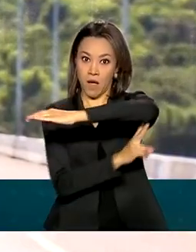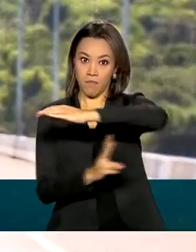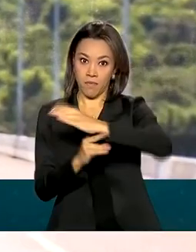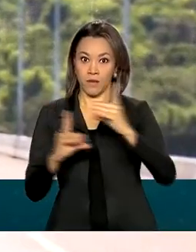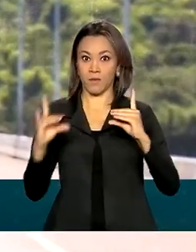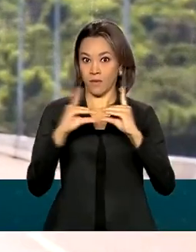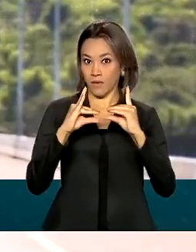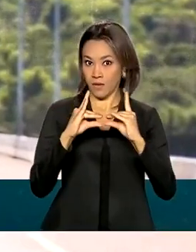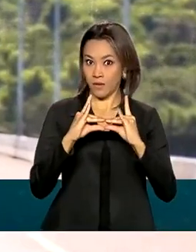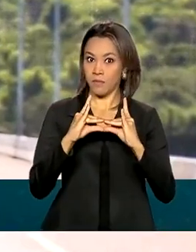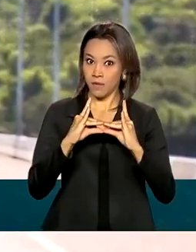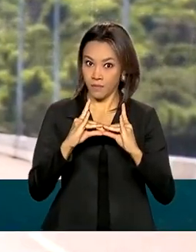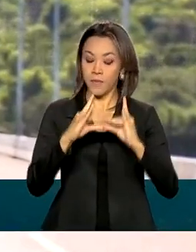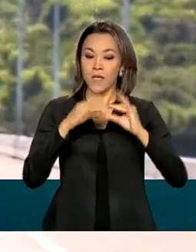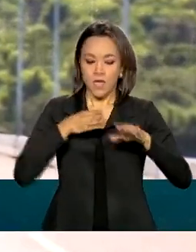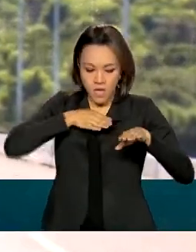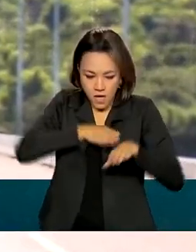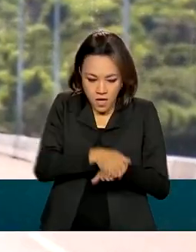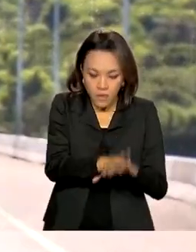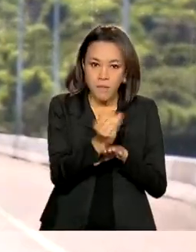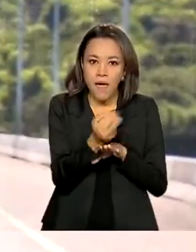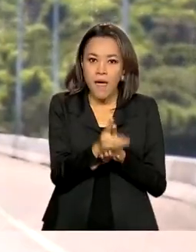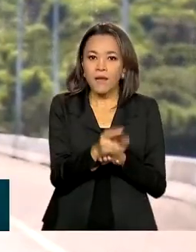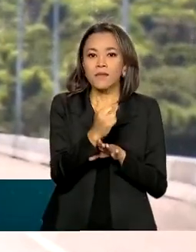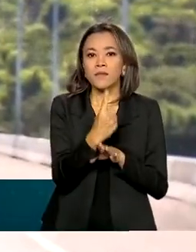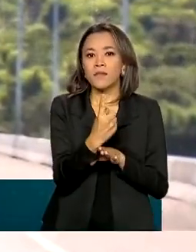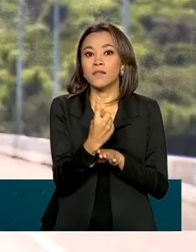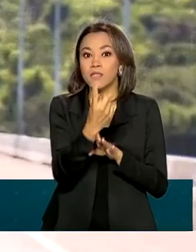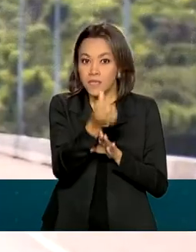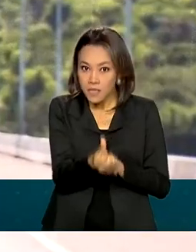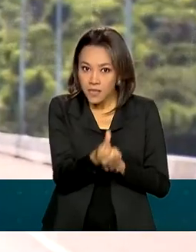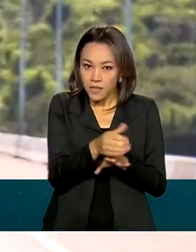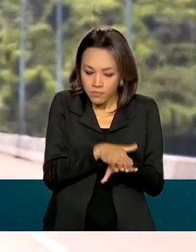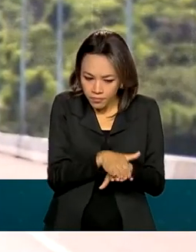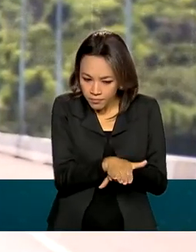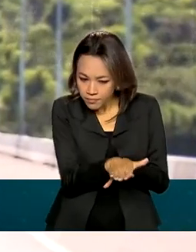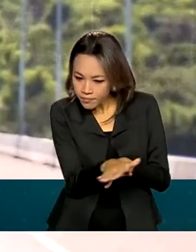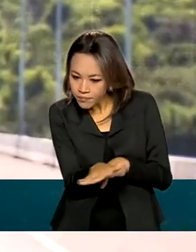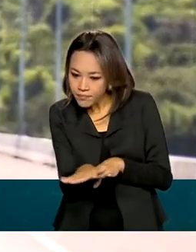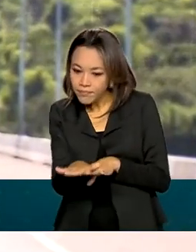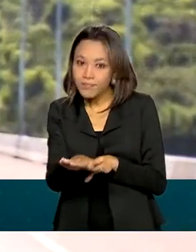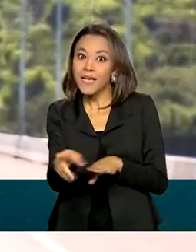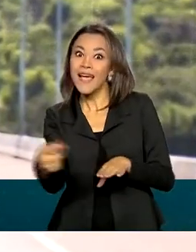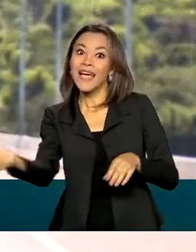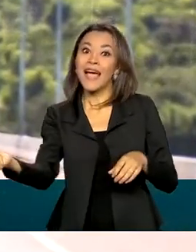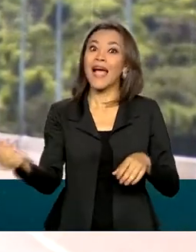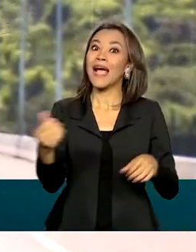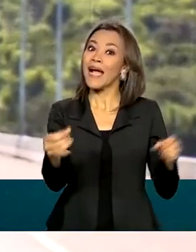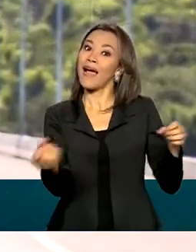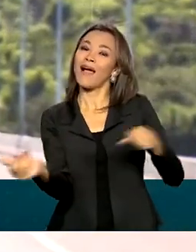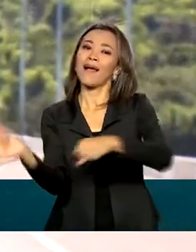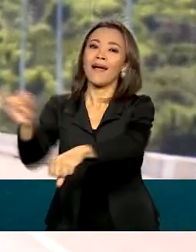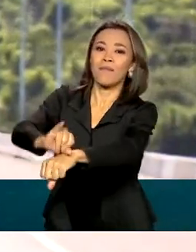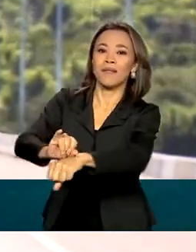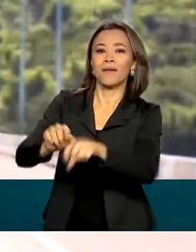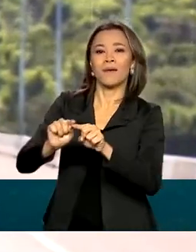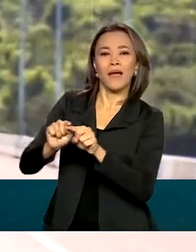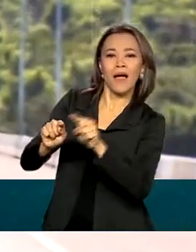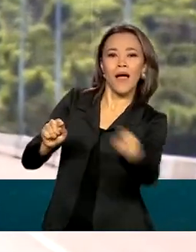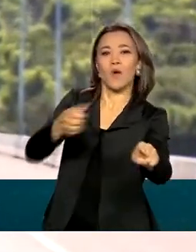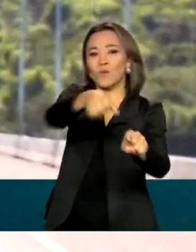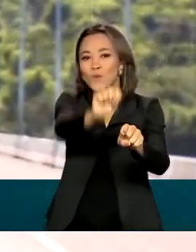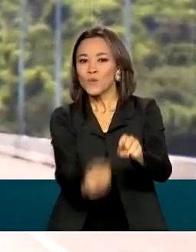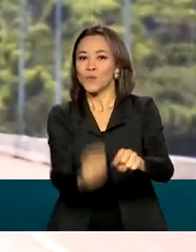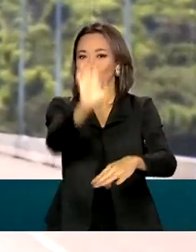o motorista entra na BR-116, importante via que liga a capital Porto Alegre ao sul do estado. Esta